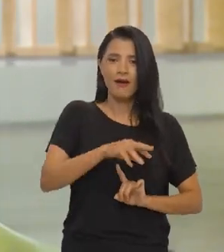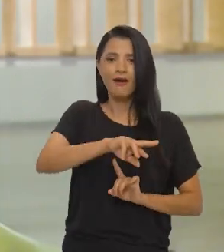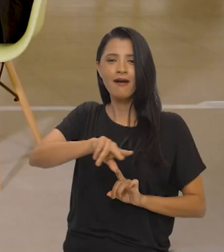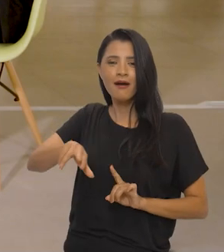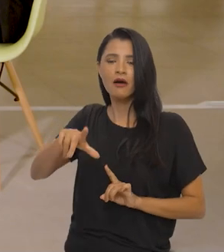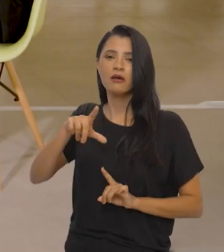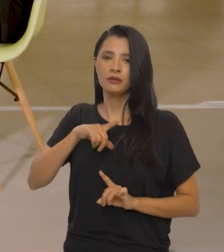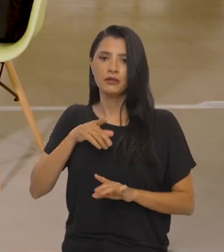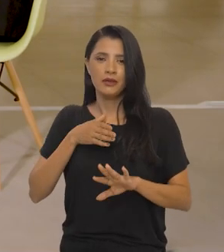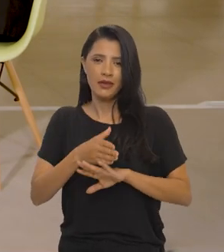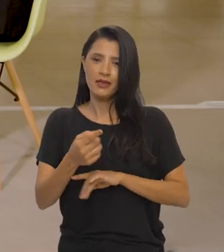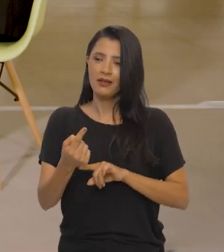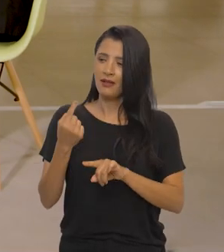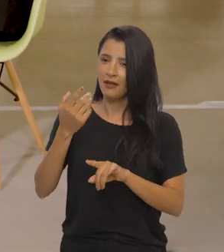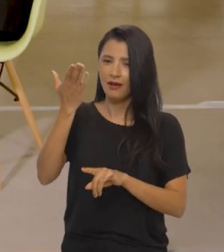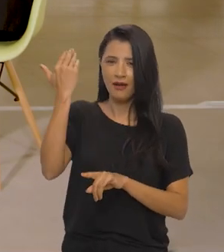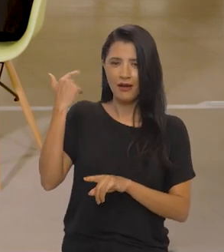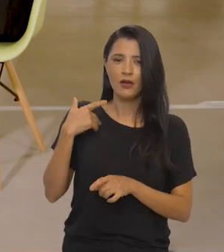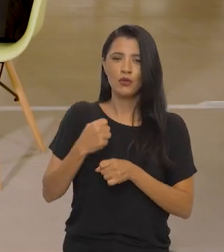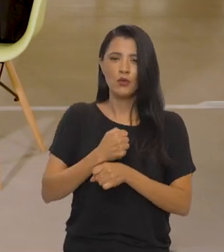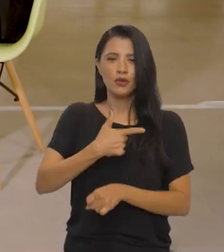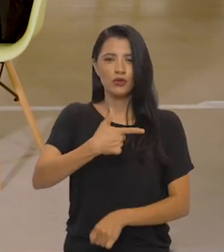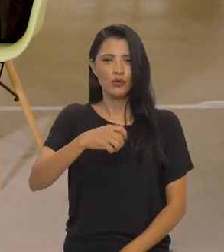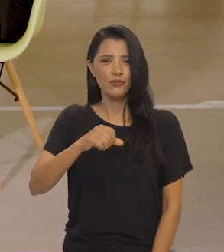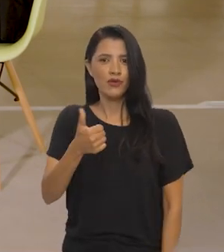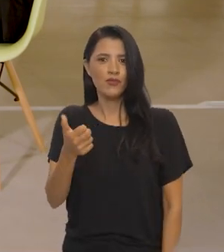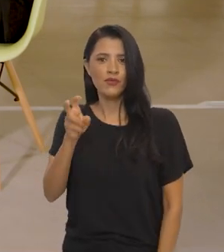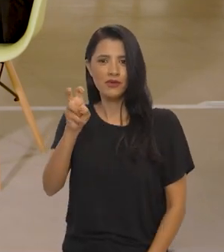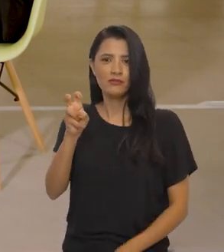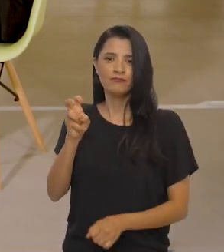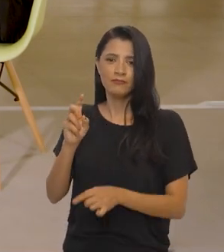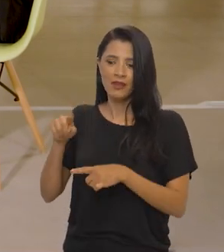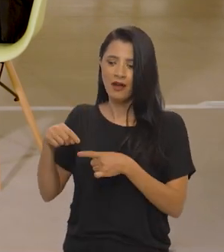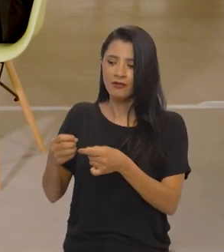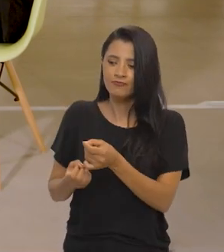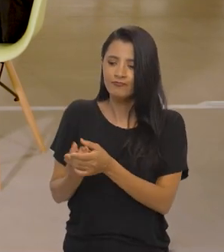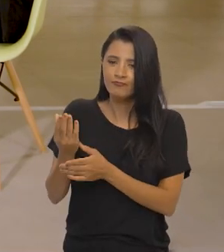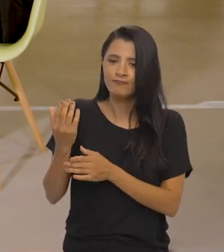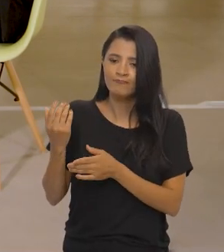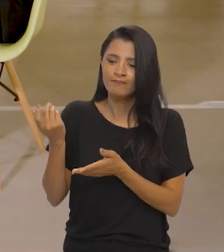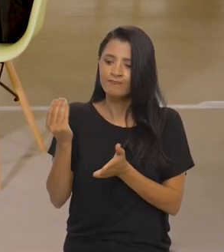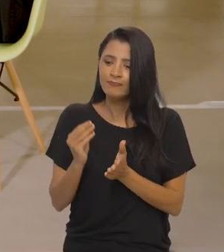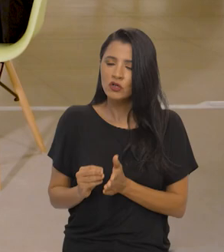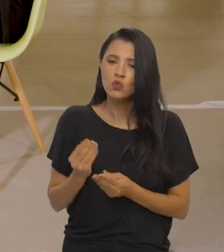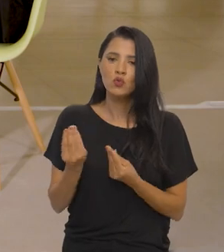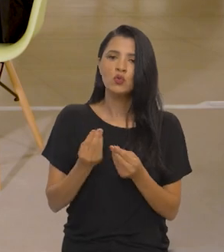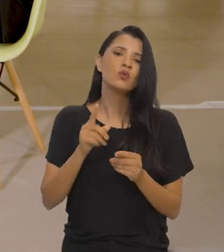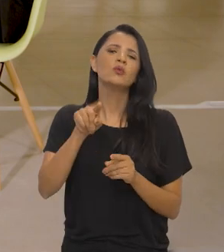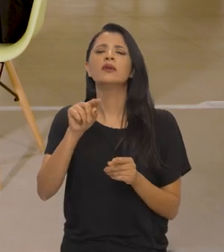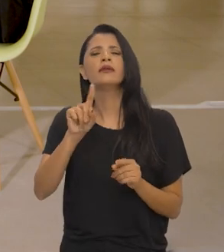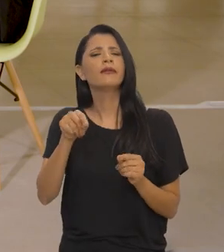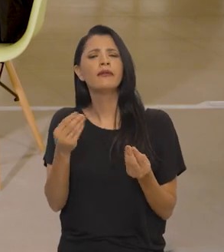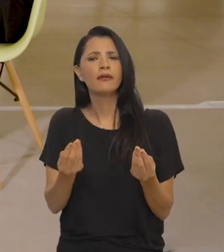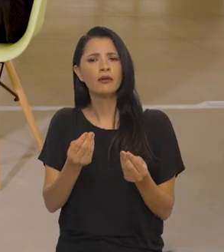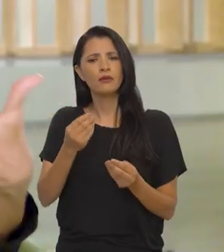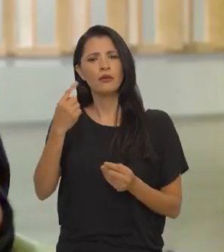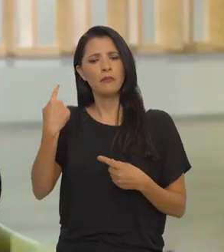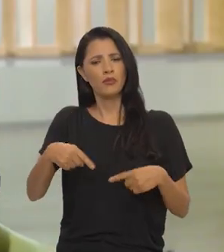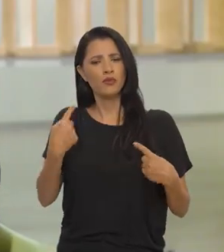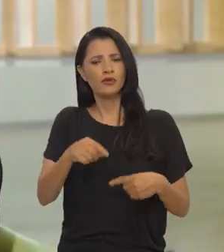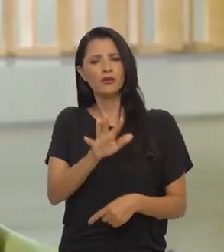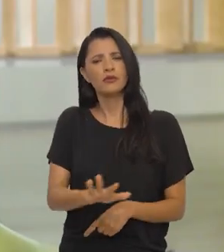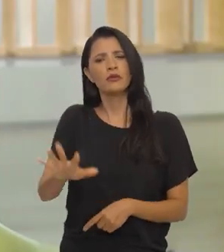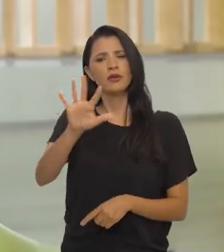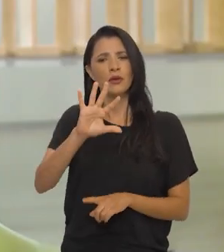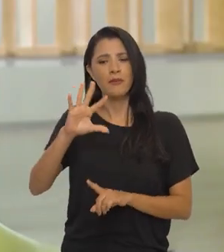artes. esse processo, a gente estava lá atrás, em 2015, construindo o que seria uma política